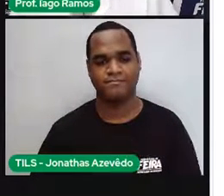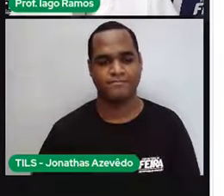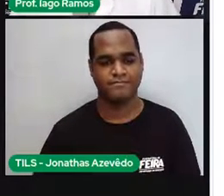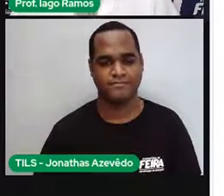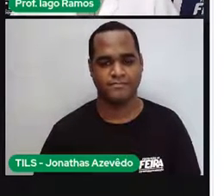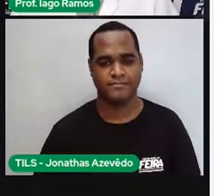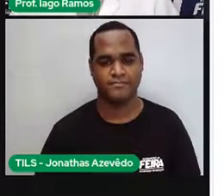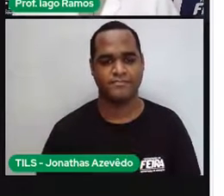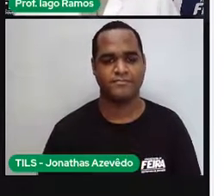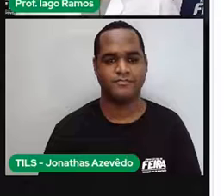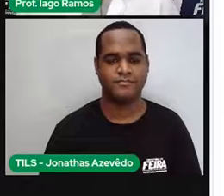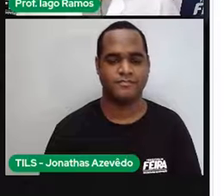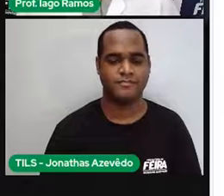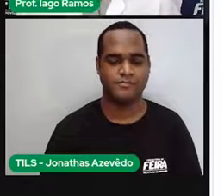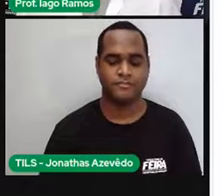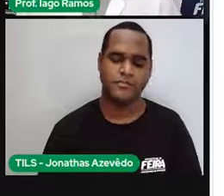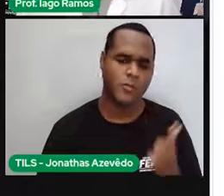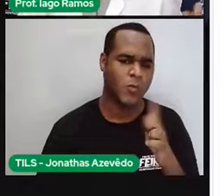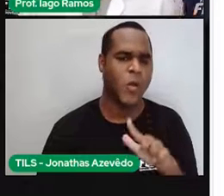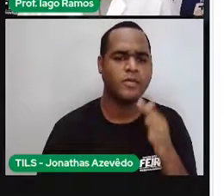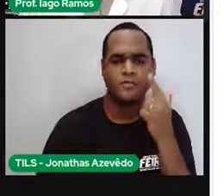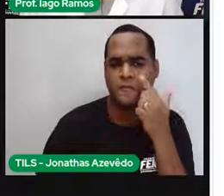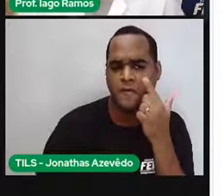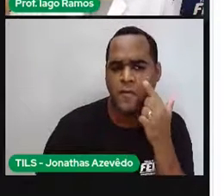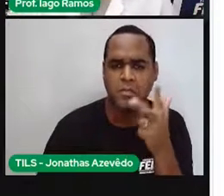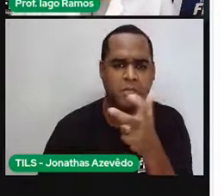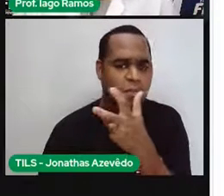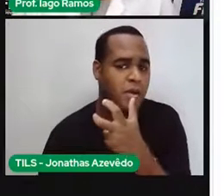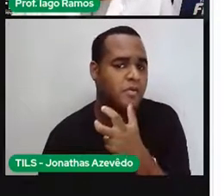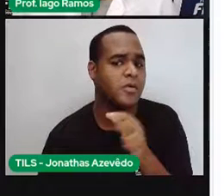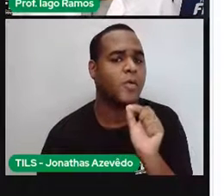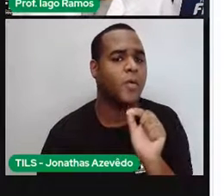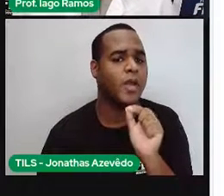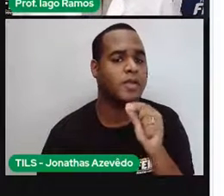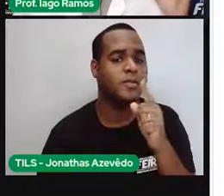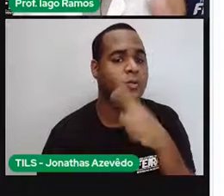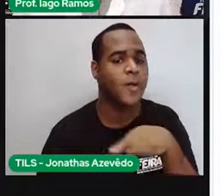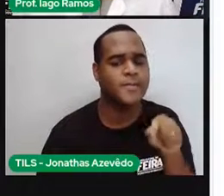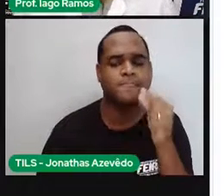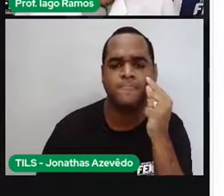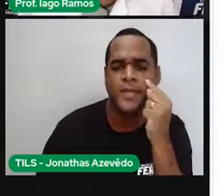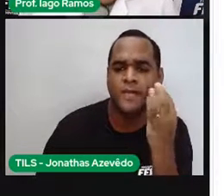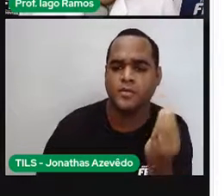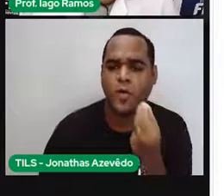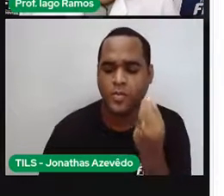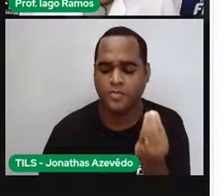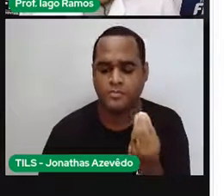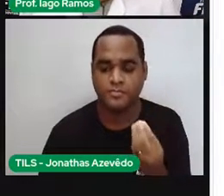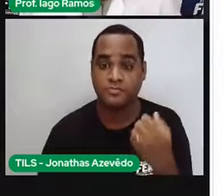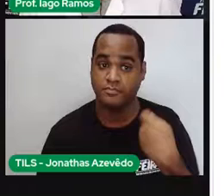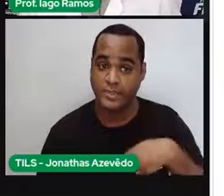4 voltas. A gente sabe, a gente viu, acabou de ver que a gente vai precisar fazer 4